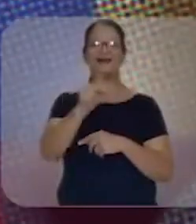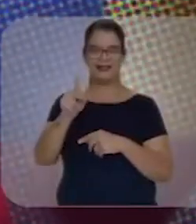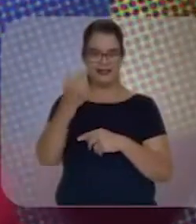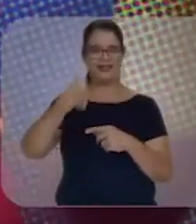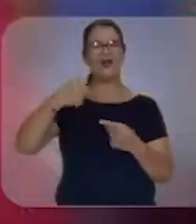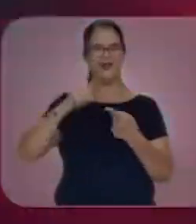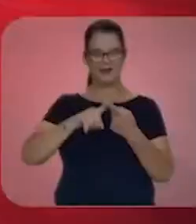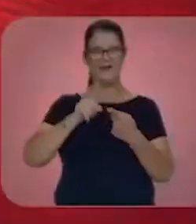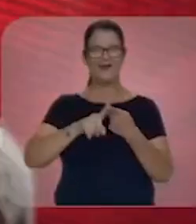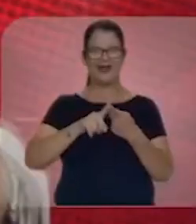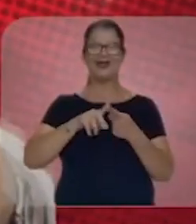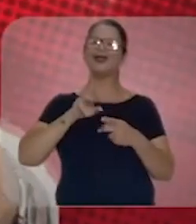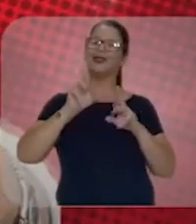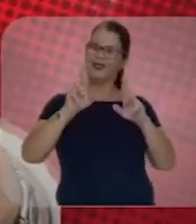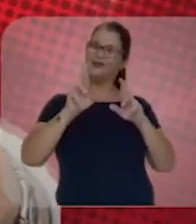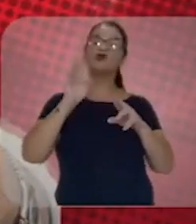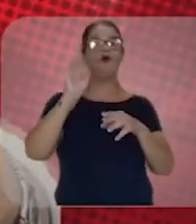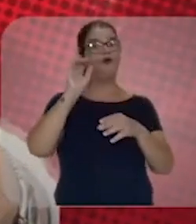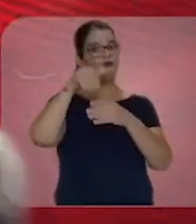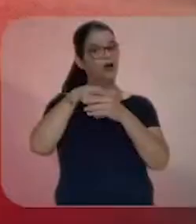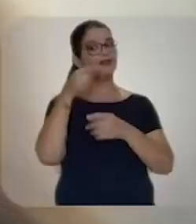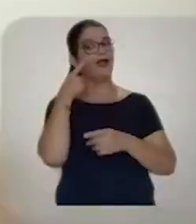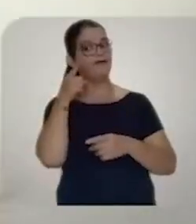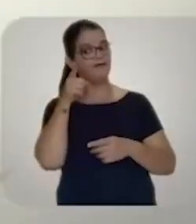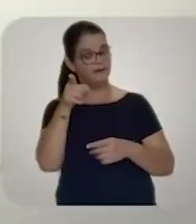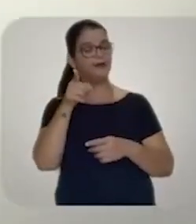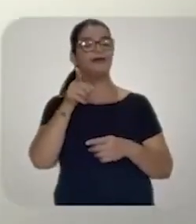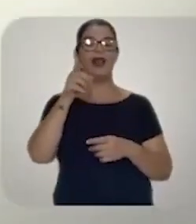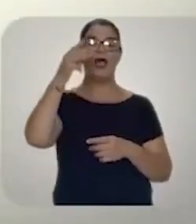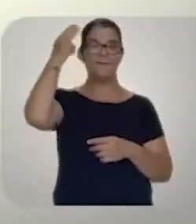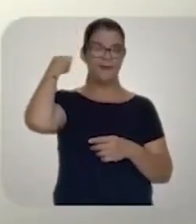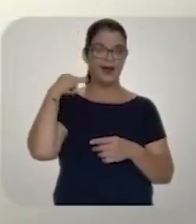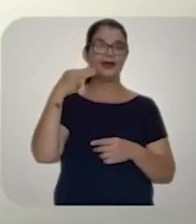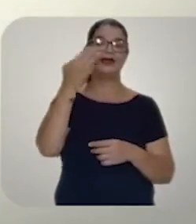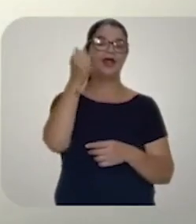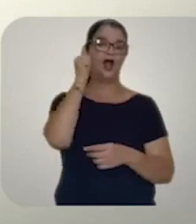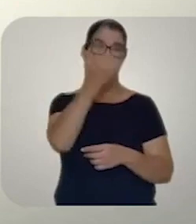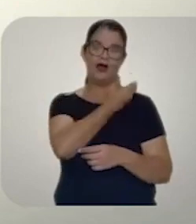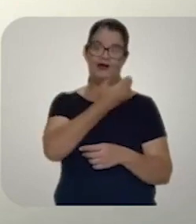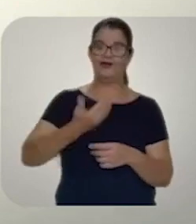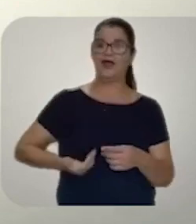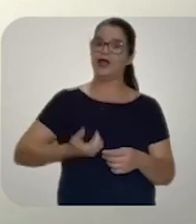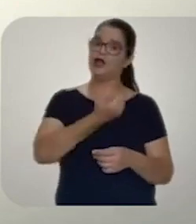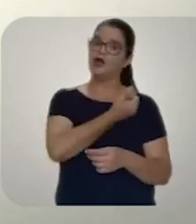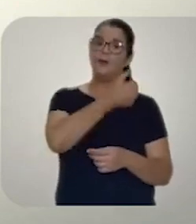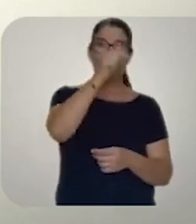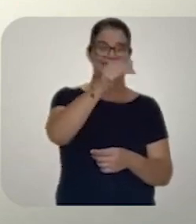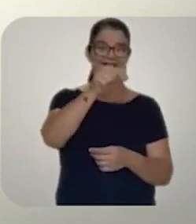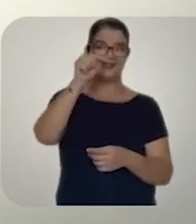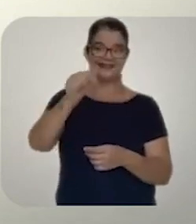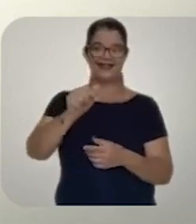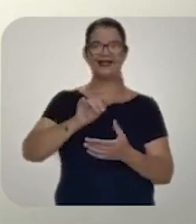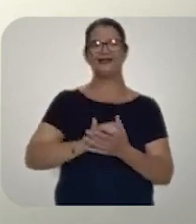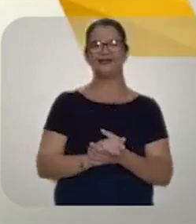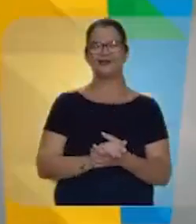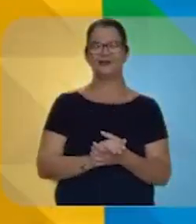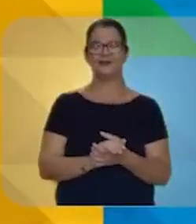novo. E eu também torço. Vota nela, viu? É Marília Raiz, governadora, número 77.